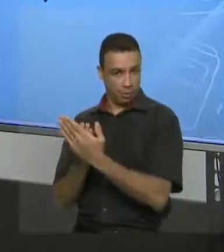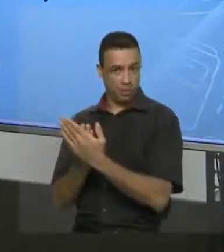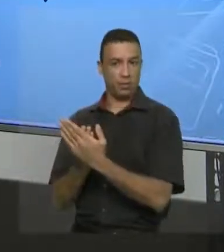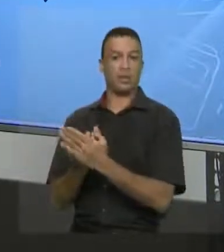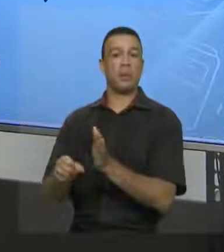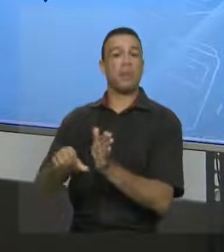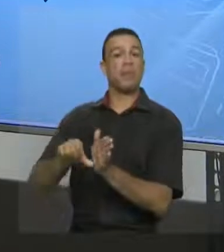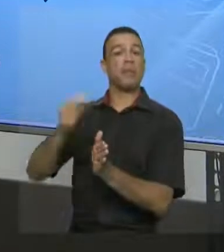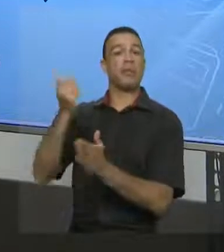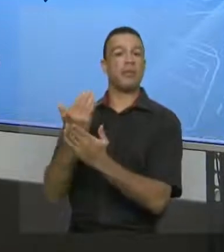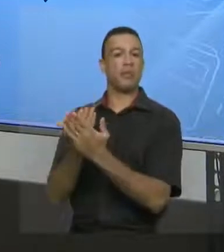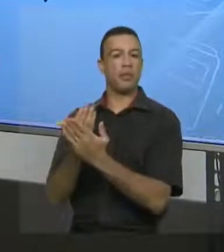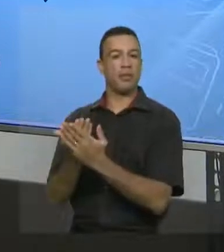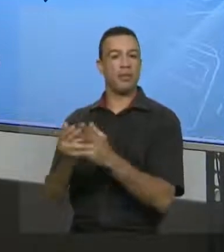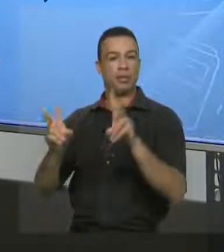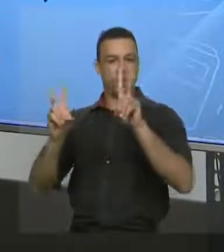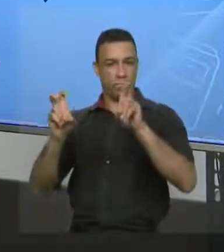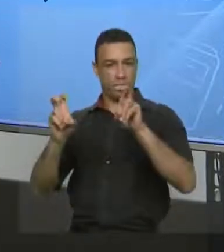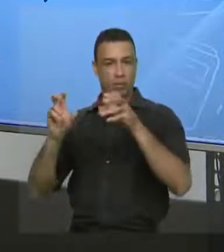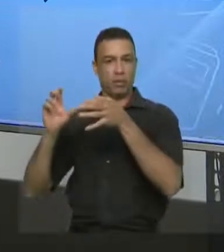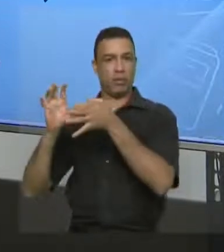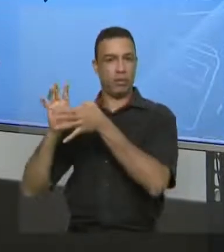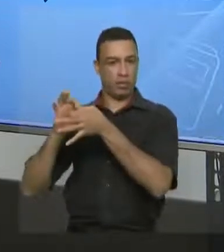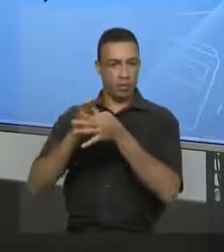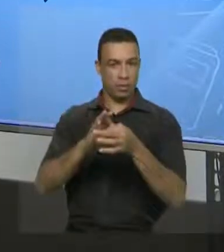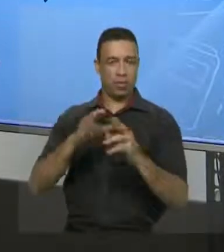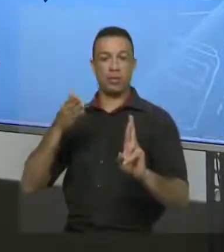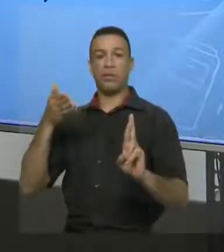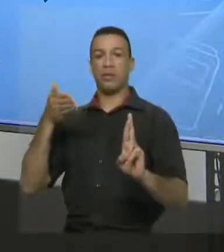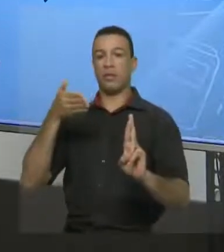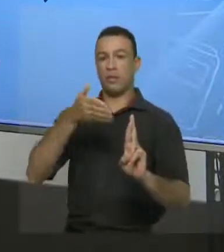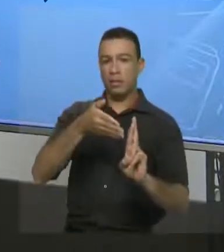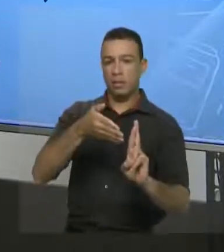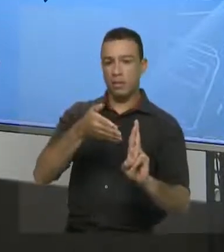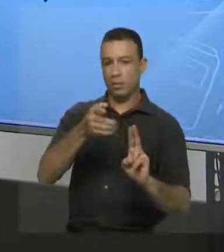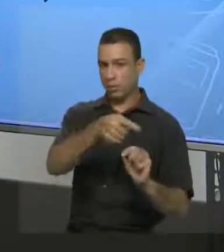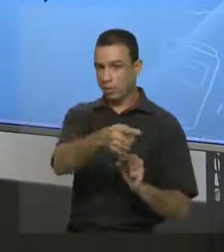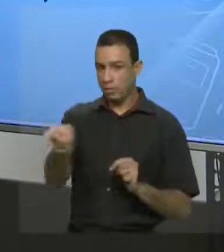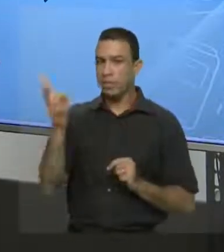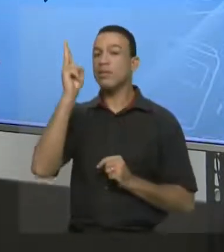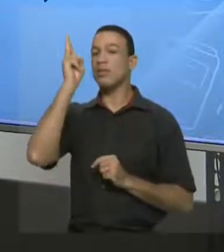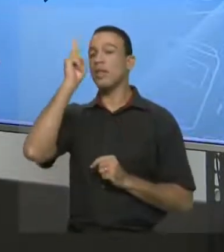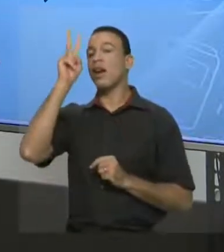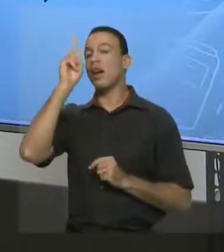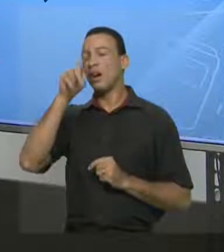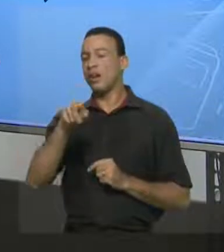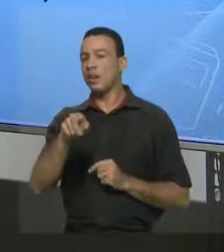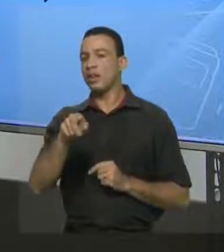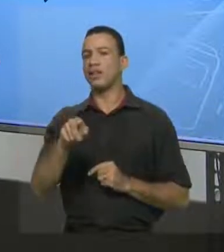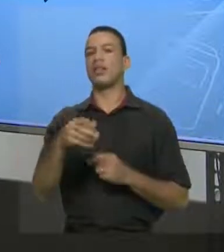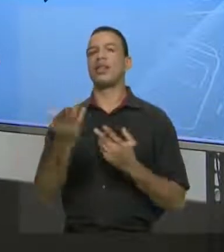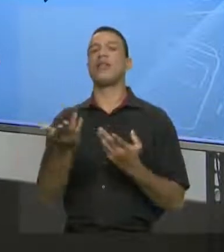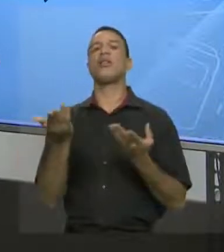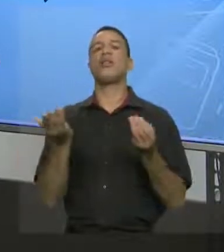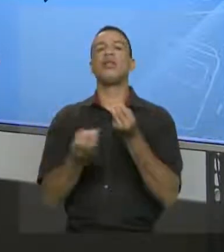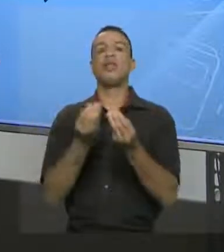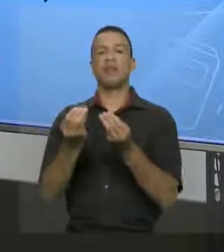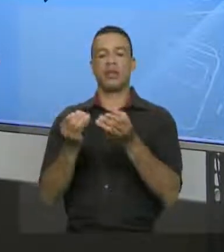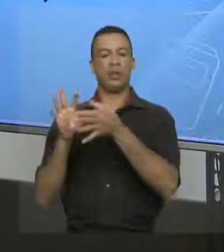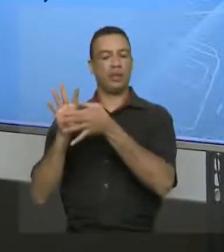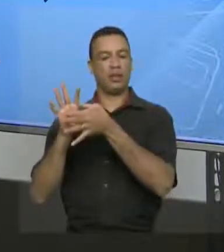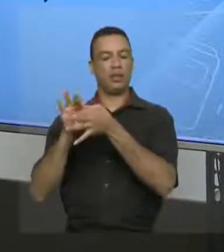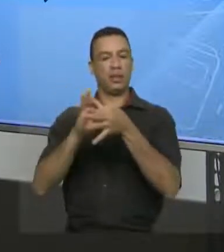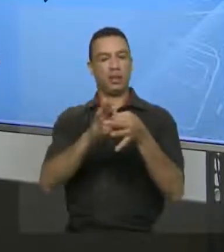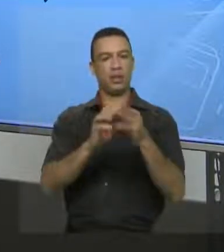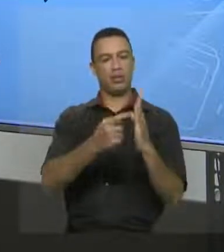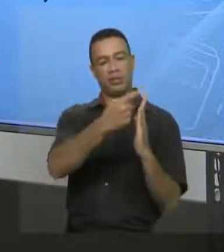primeira aula nós falamos de coesão referencial, tá? Todo mundo deve estar lembrado, nós falamos sobre a dimensão da coesão